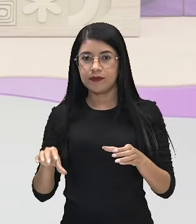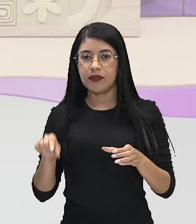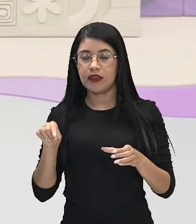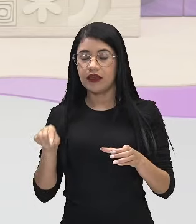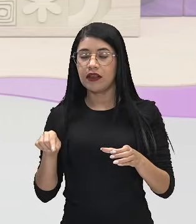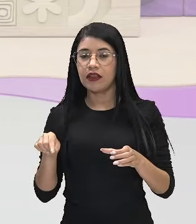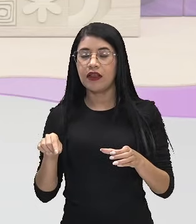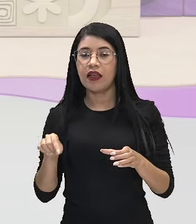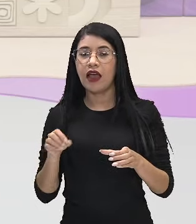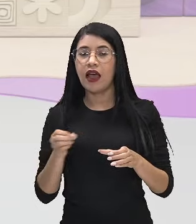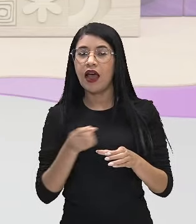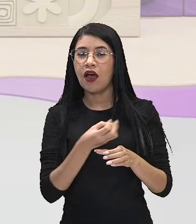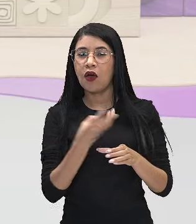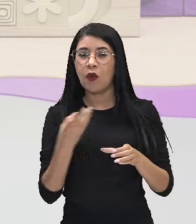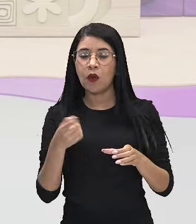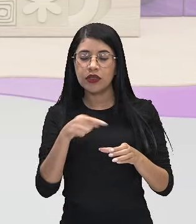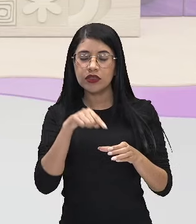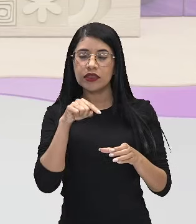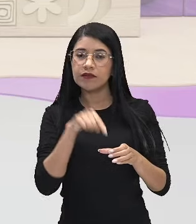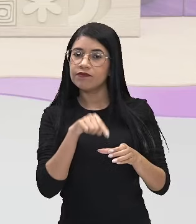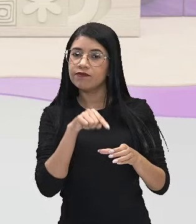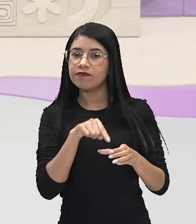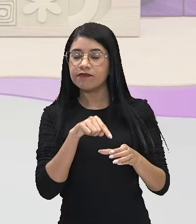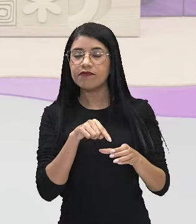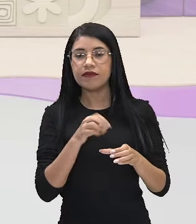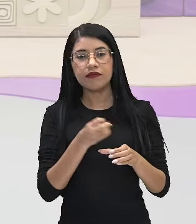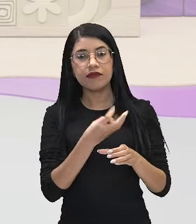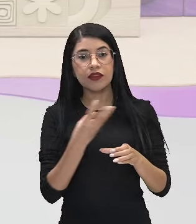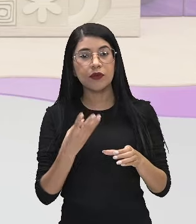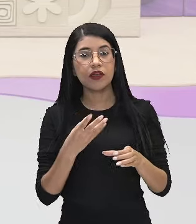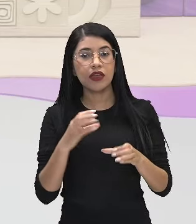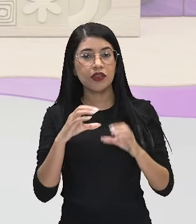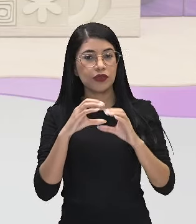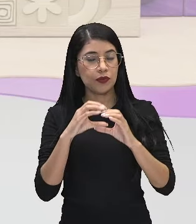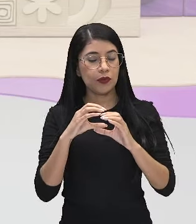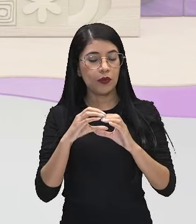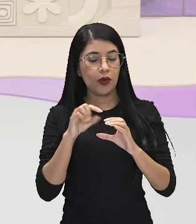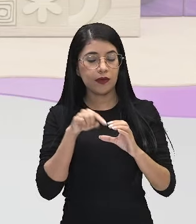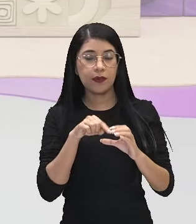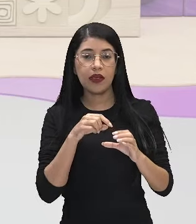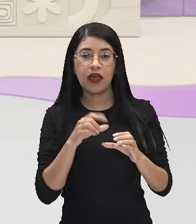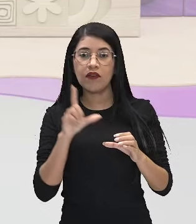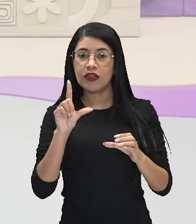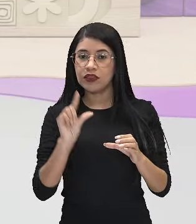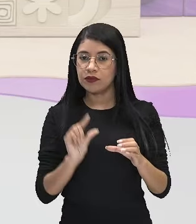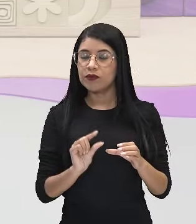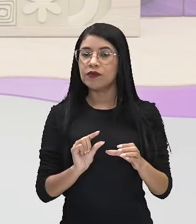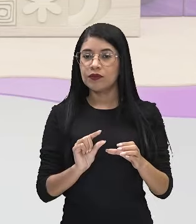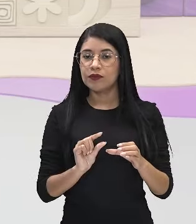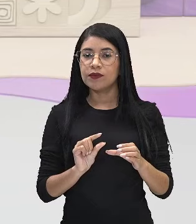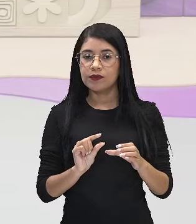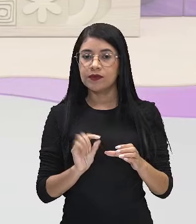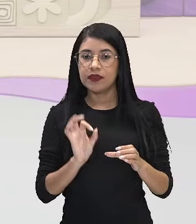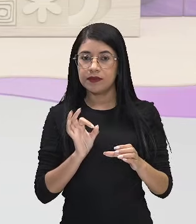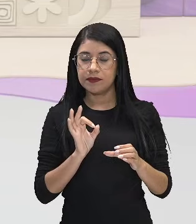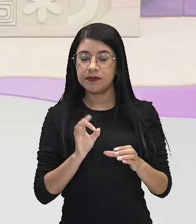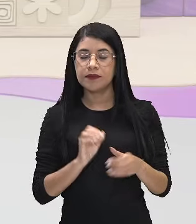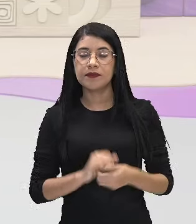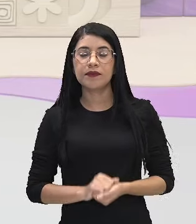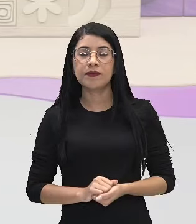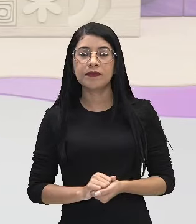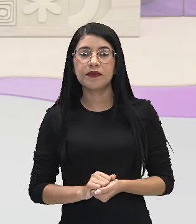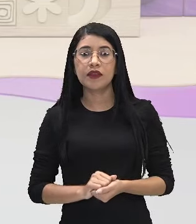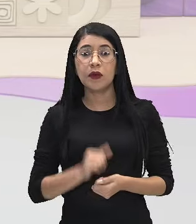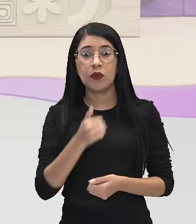o meu espaço amostral, ou seja, a quantidade de bolas que a gente tem aí dentro dessa urna, vai alterar, vai diminuir. Inicialmente,